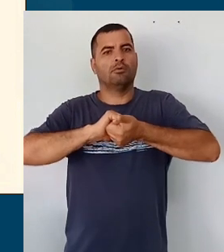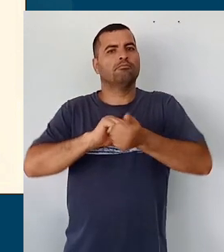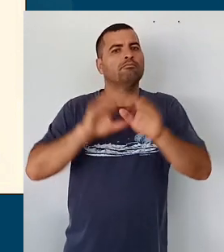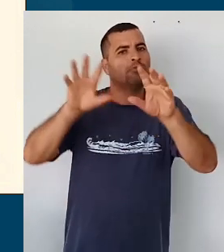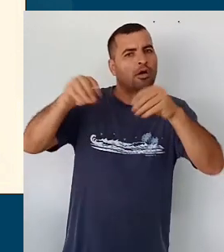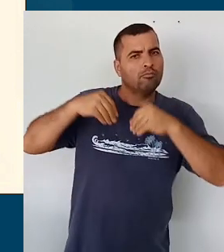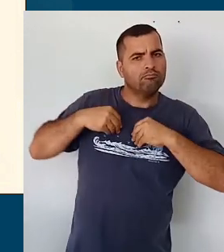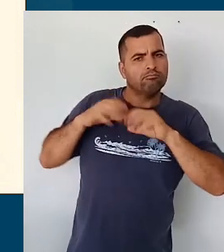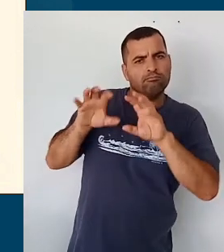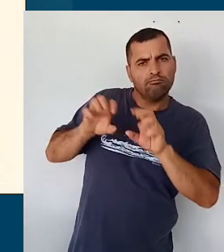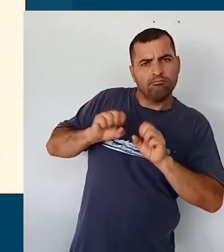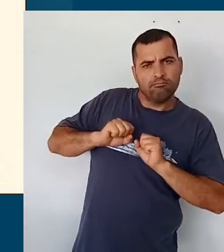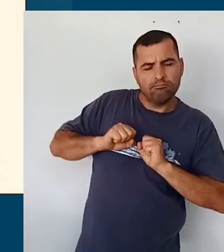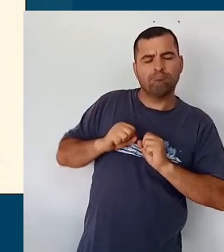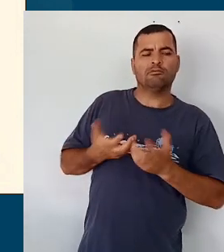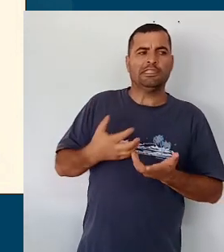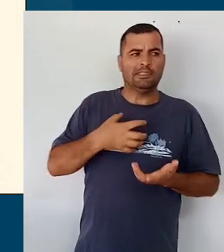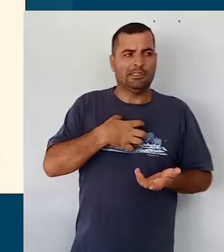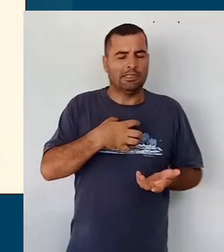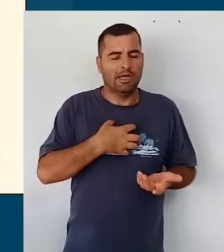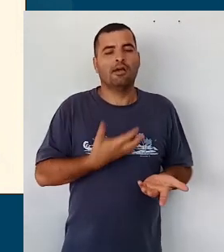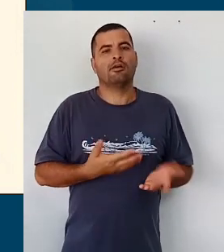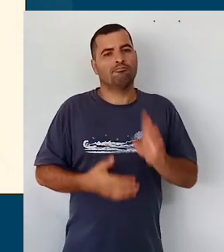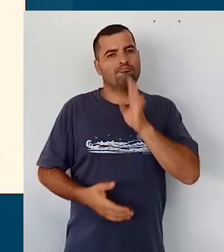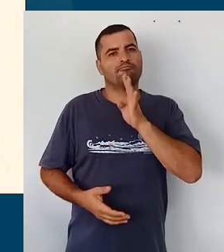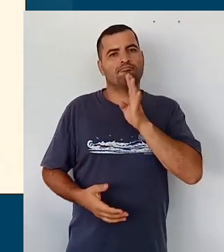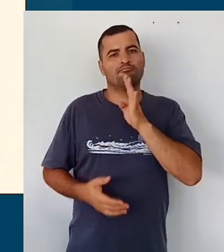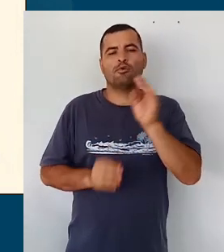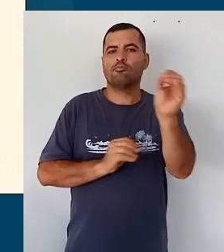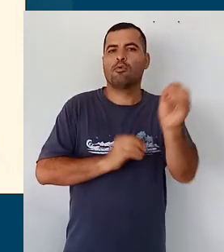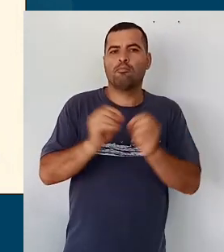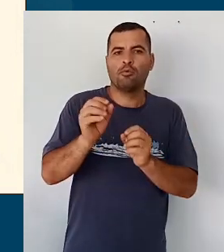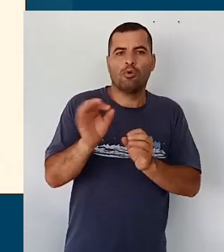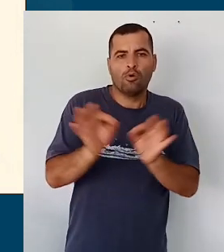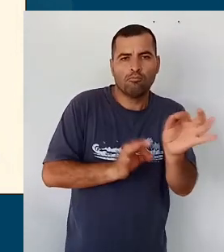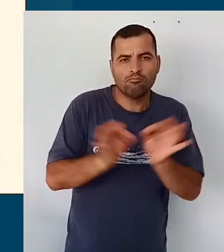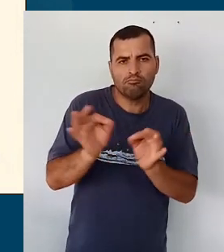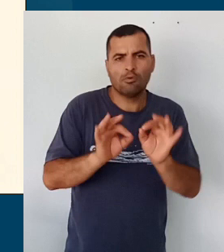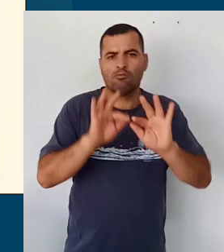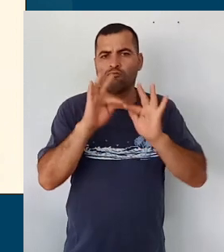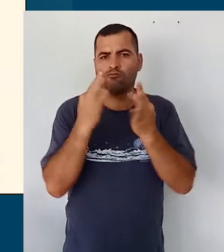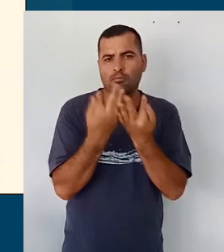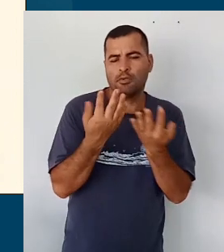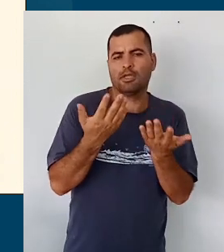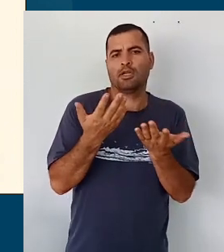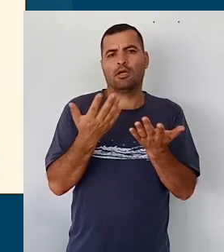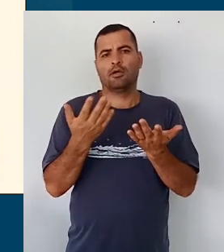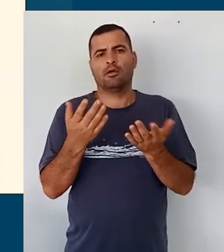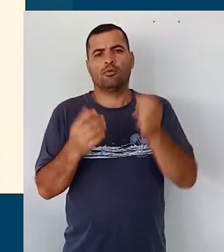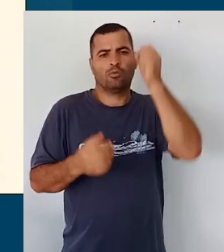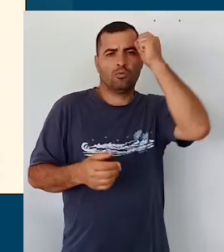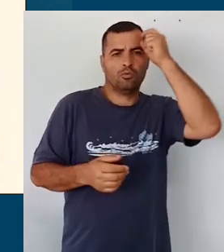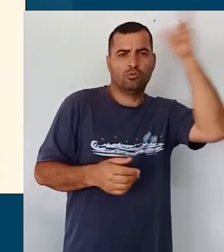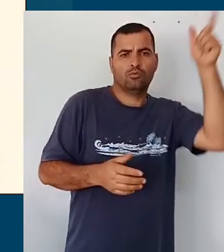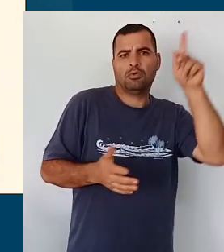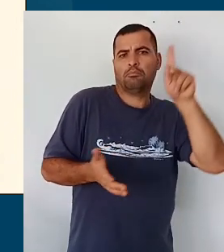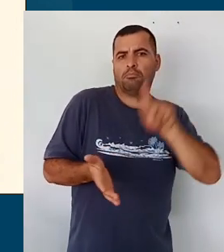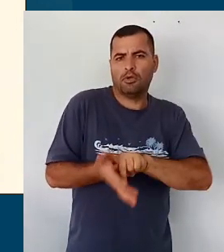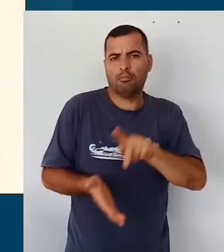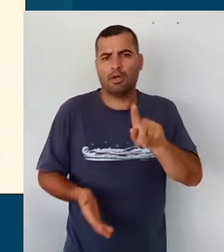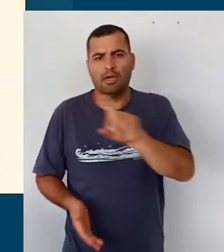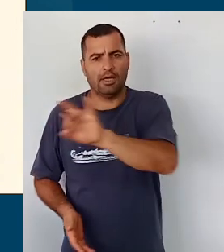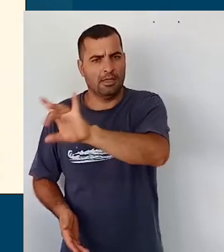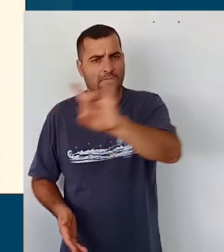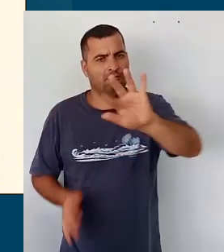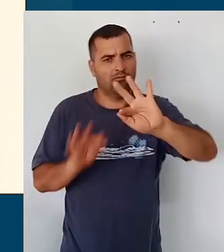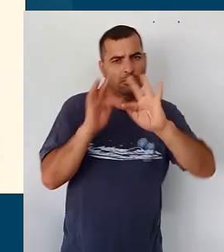que a gente vai conhecendo melhor a organização das famílias, conhecendo as culturas de cada